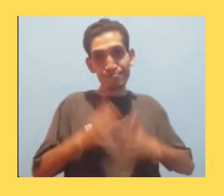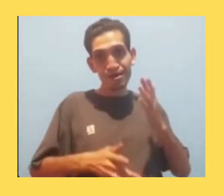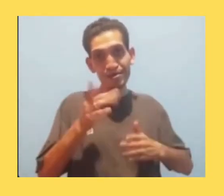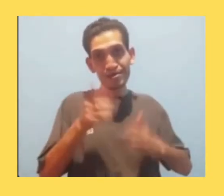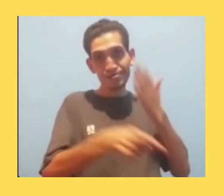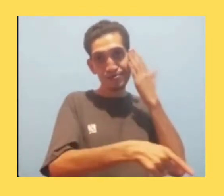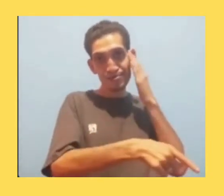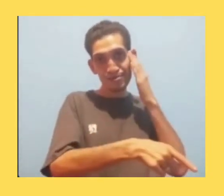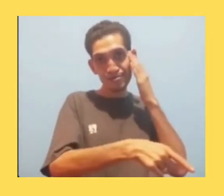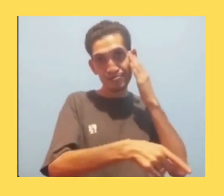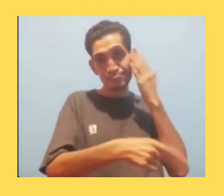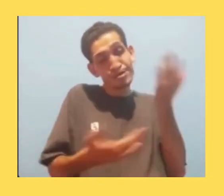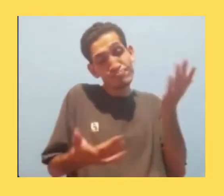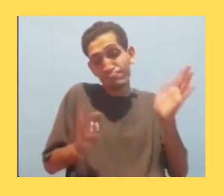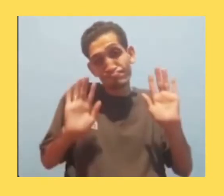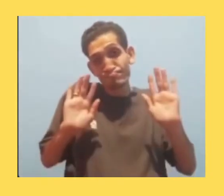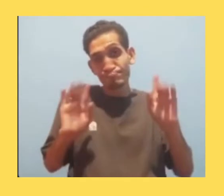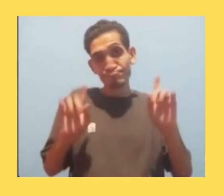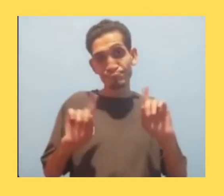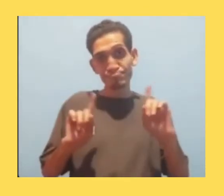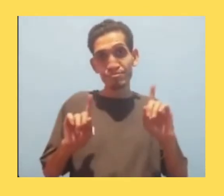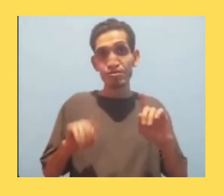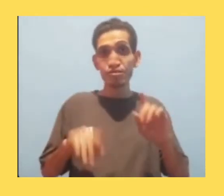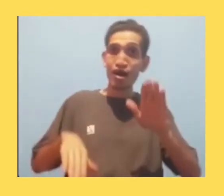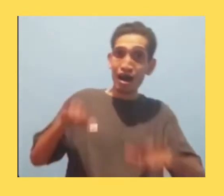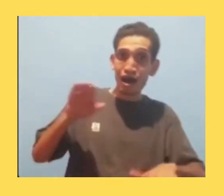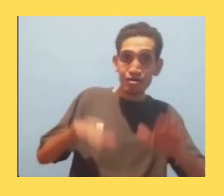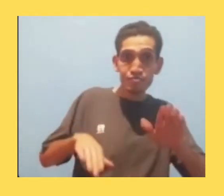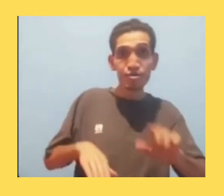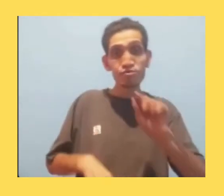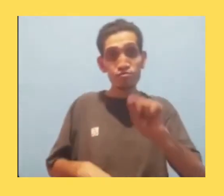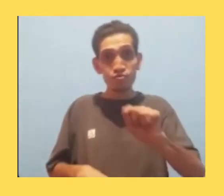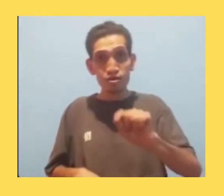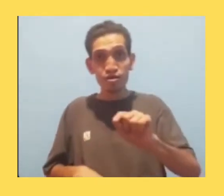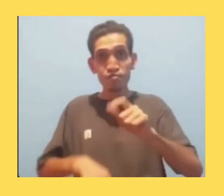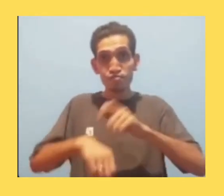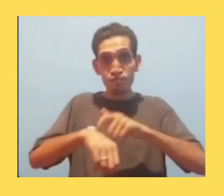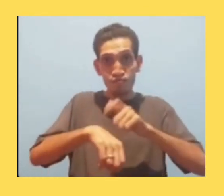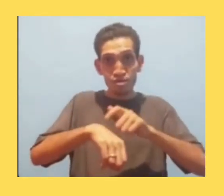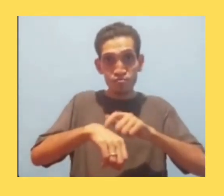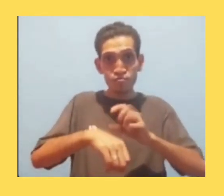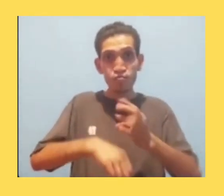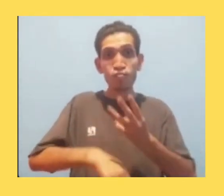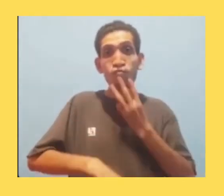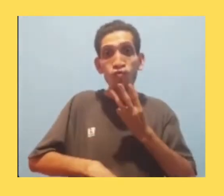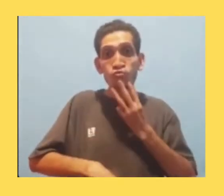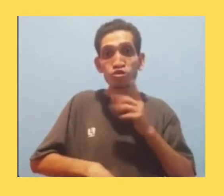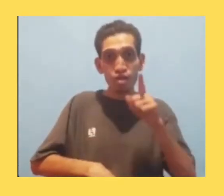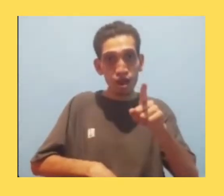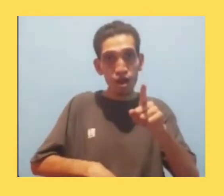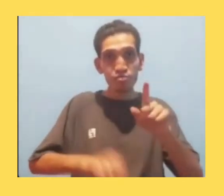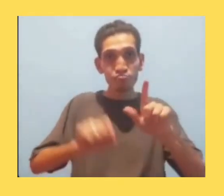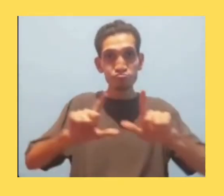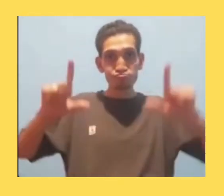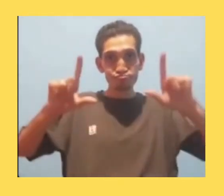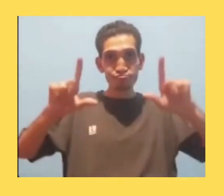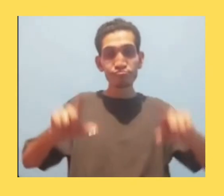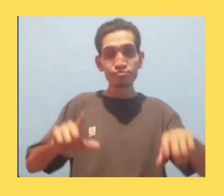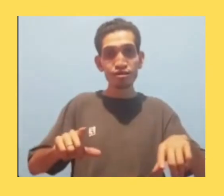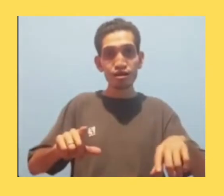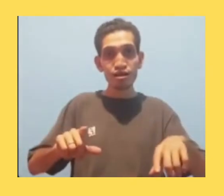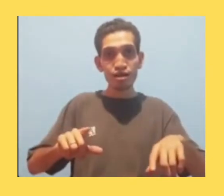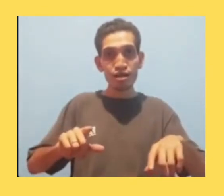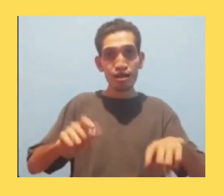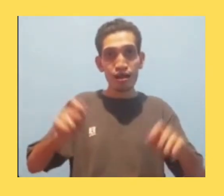isso não é tão relevante. Então, a gente tem como colocar dentro do próprio Word que essas linhas,